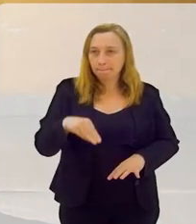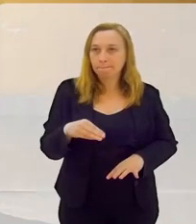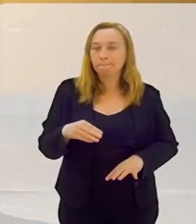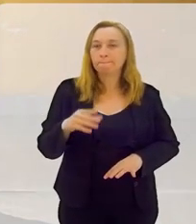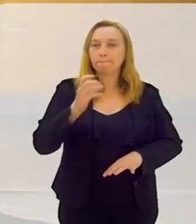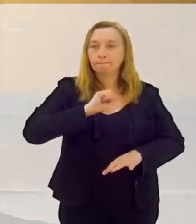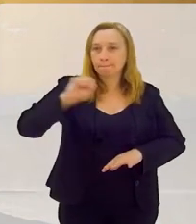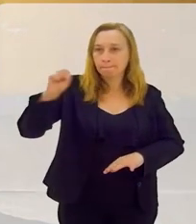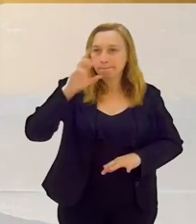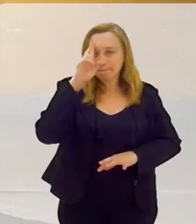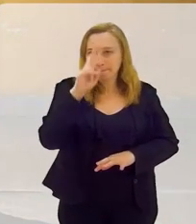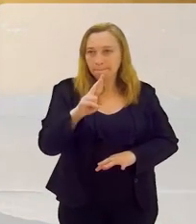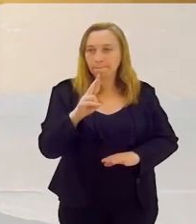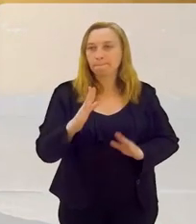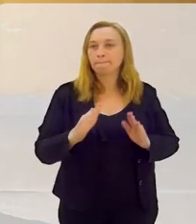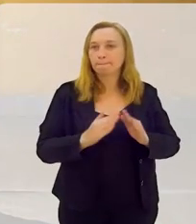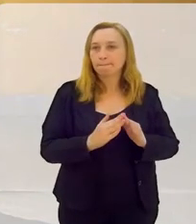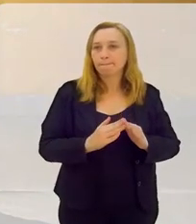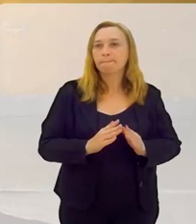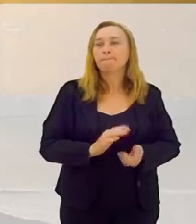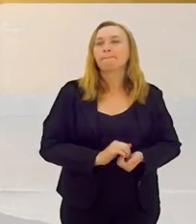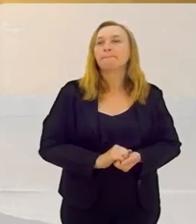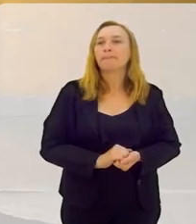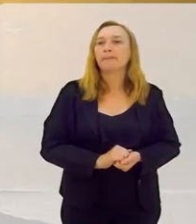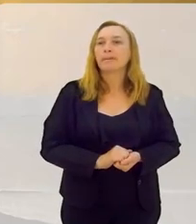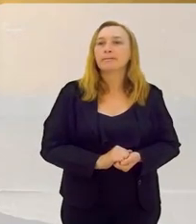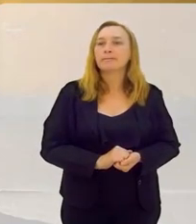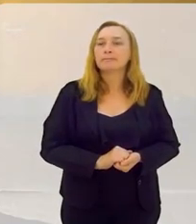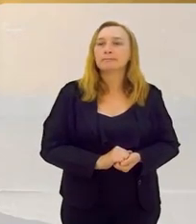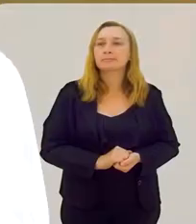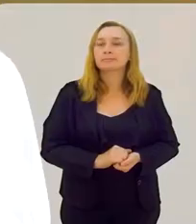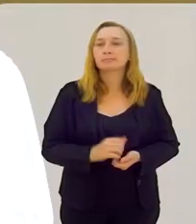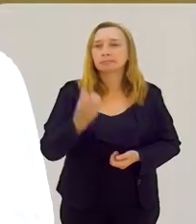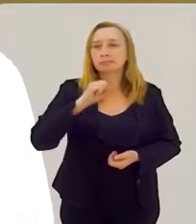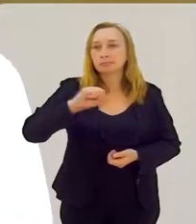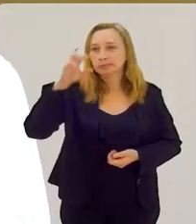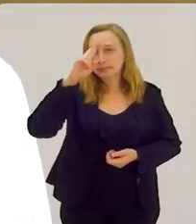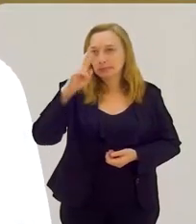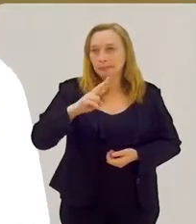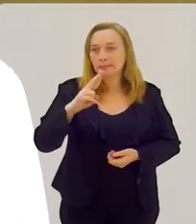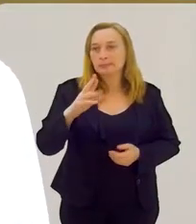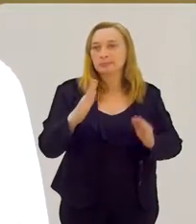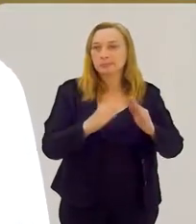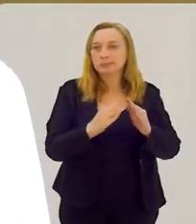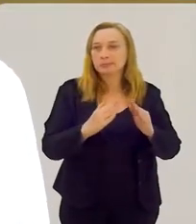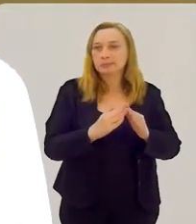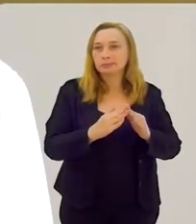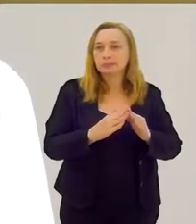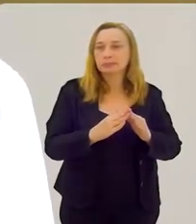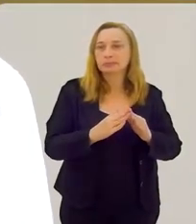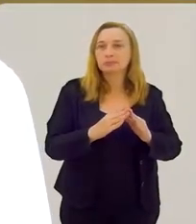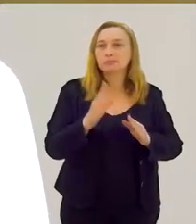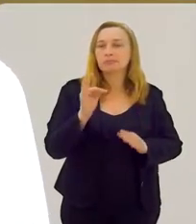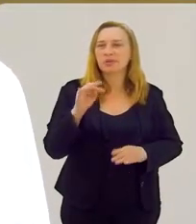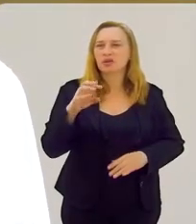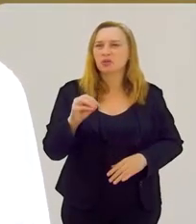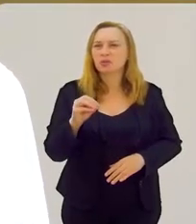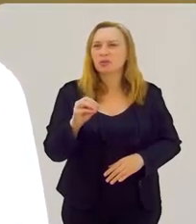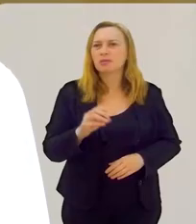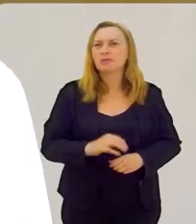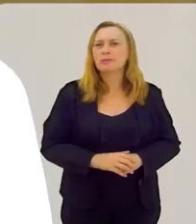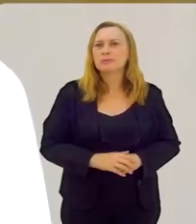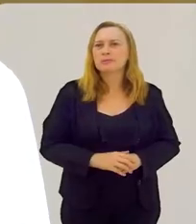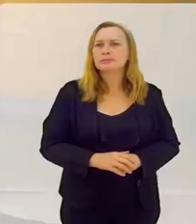Que o Babalorixá é responsável realmente pela casa. Eu tenho um cargo na casa, mas o Babalorixá é responsável pela casa, o dono da casa é Beto